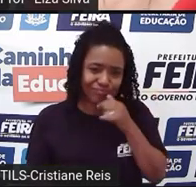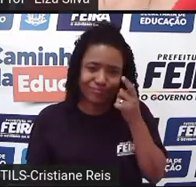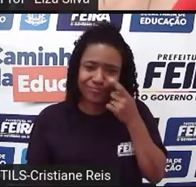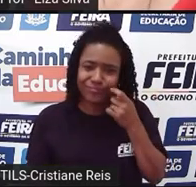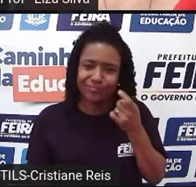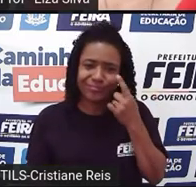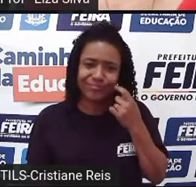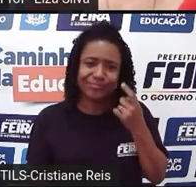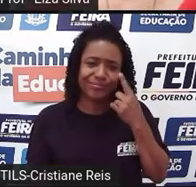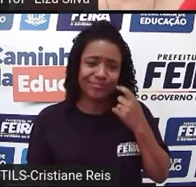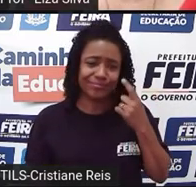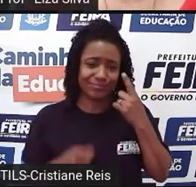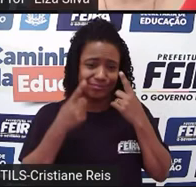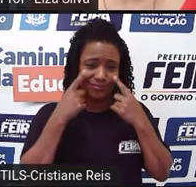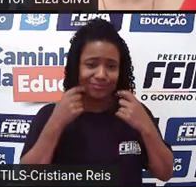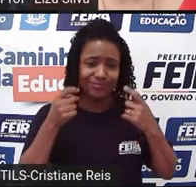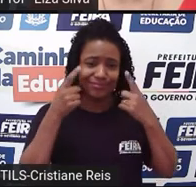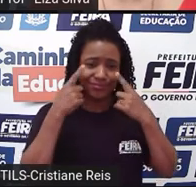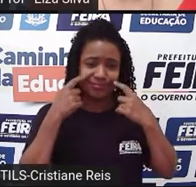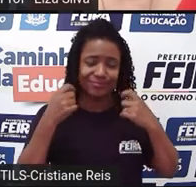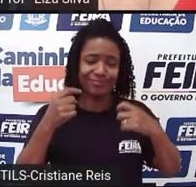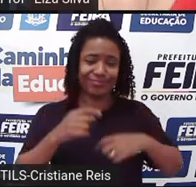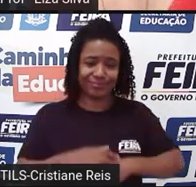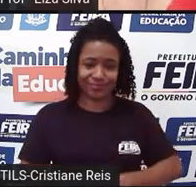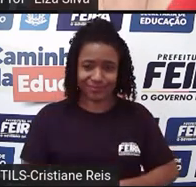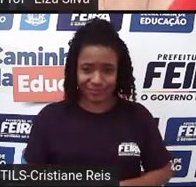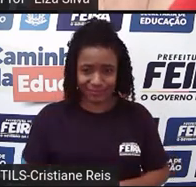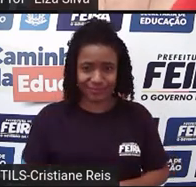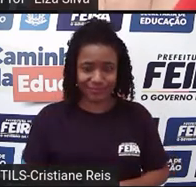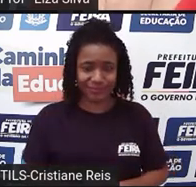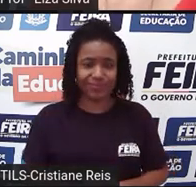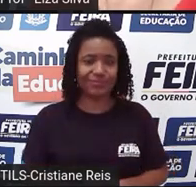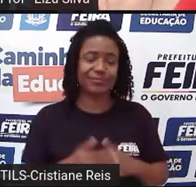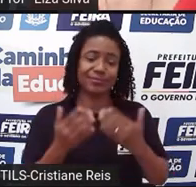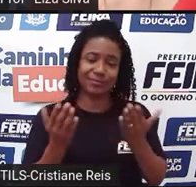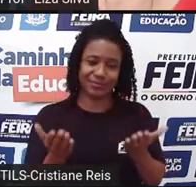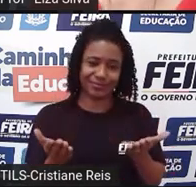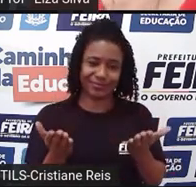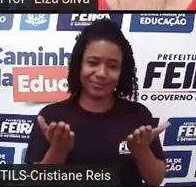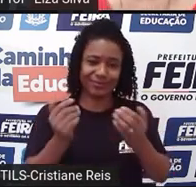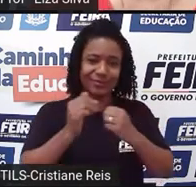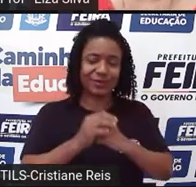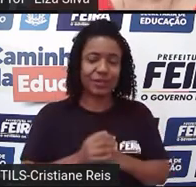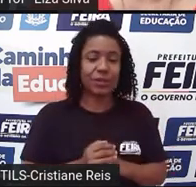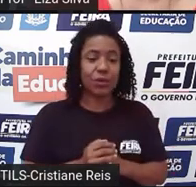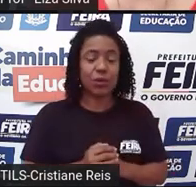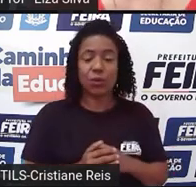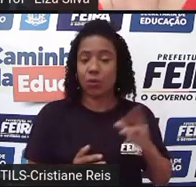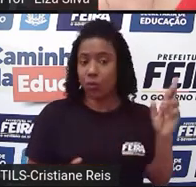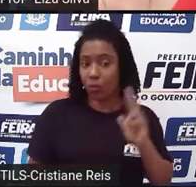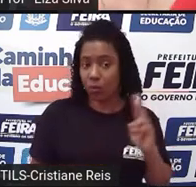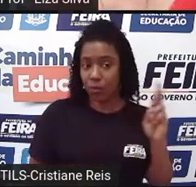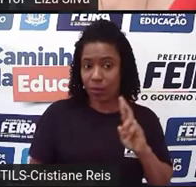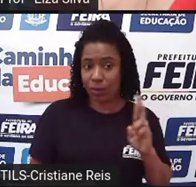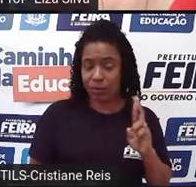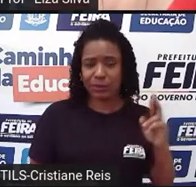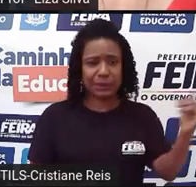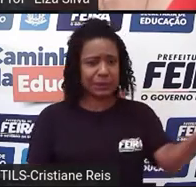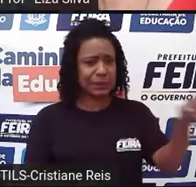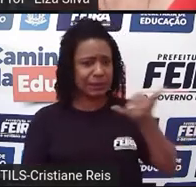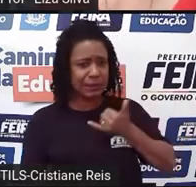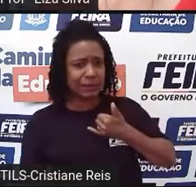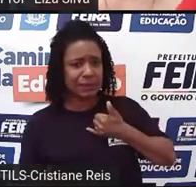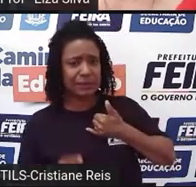Julieta's death for someone else. Então, Romeu, ele fica sabendo da morte de Julieta